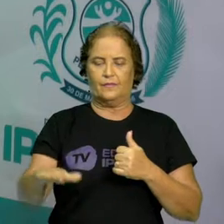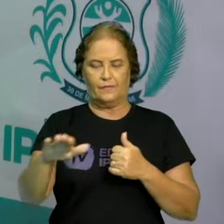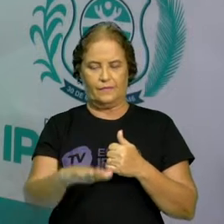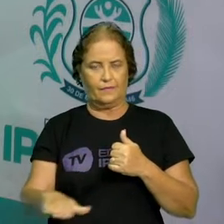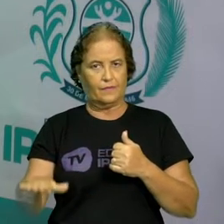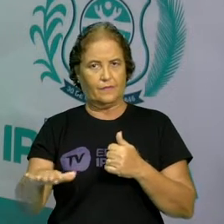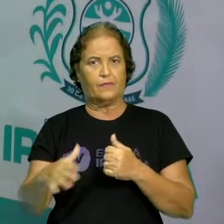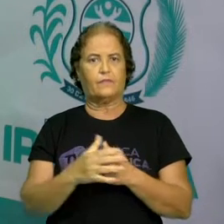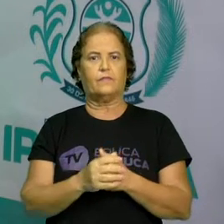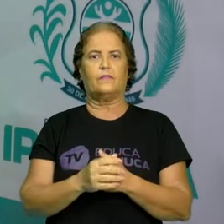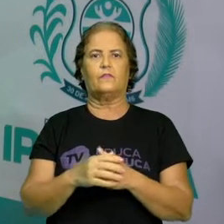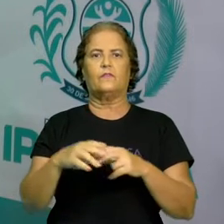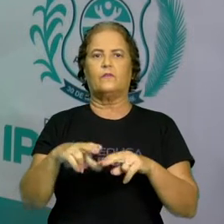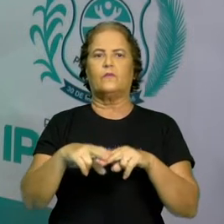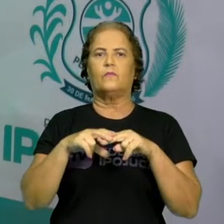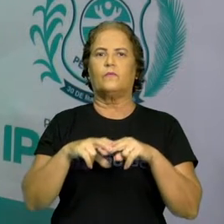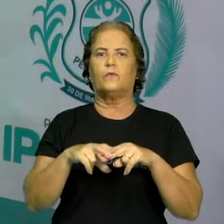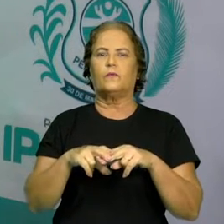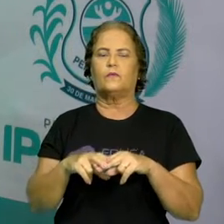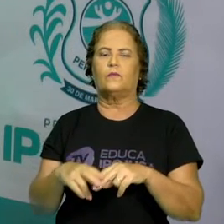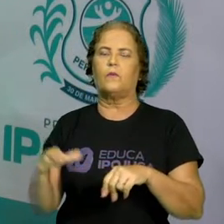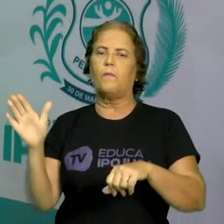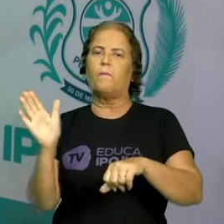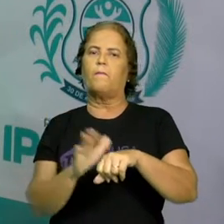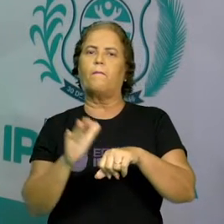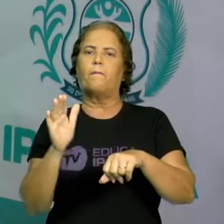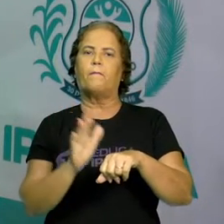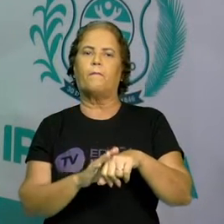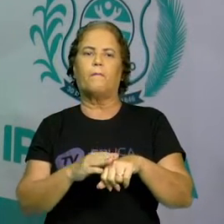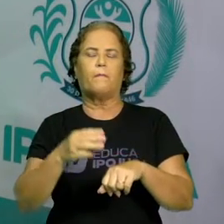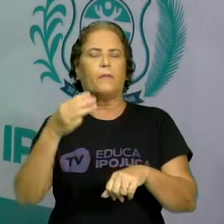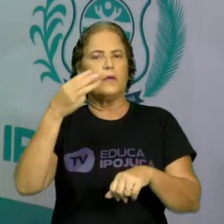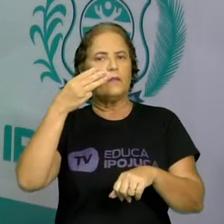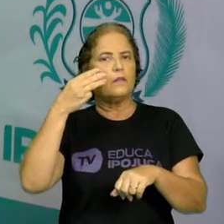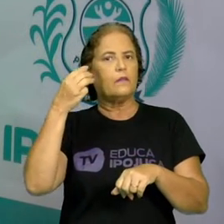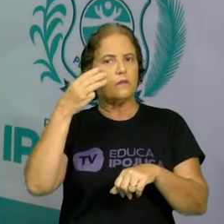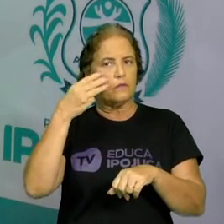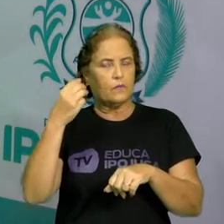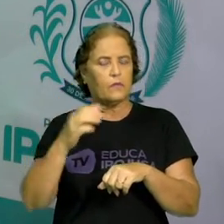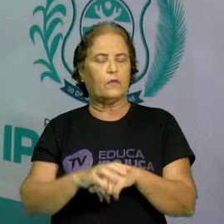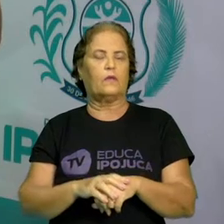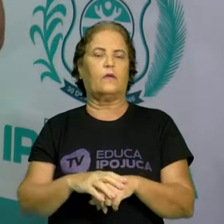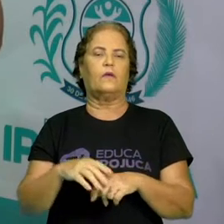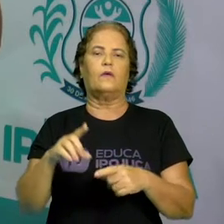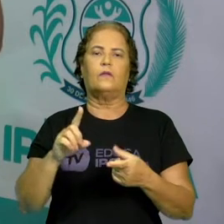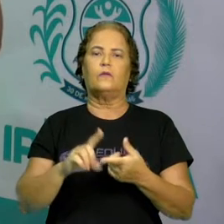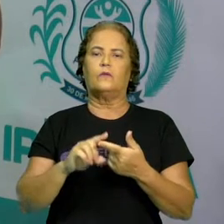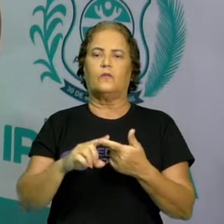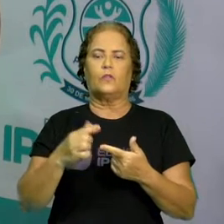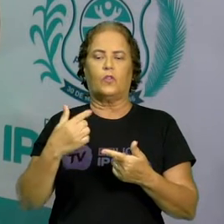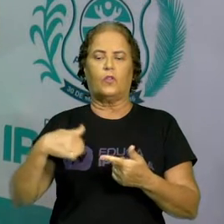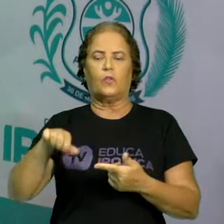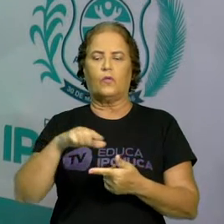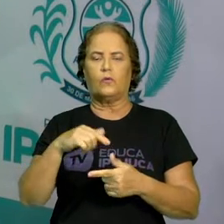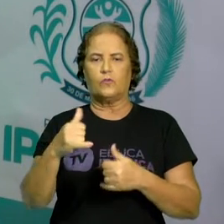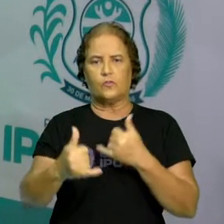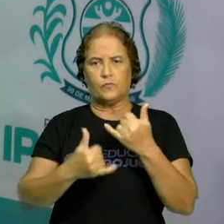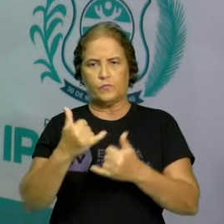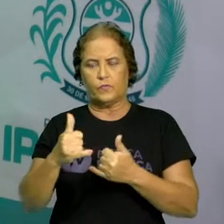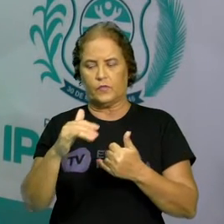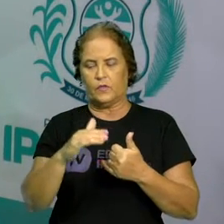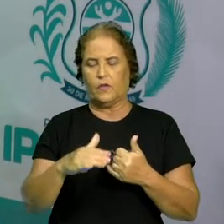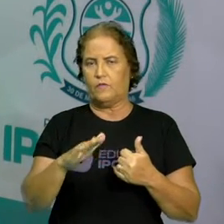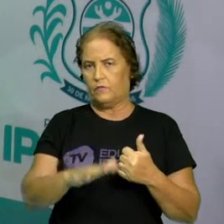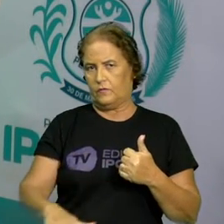Portanto, atirei o pau no gato, é uma das brincadeiras de ciranda que a gente brincava muito na nossa infância. E tem a